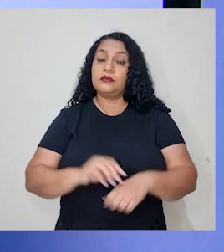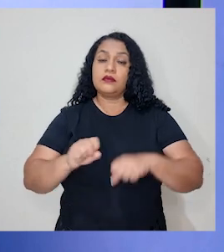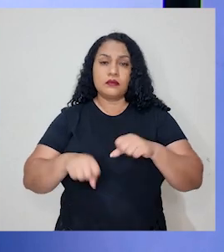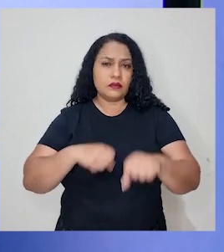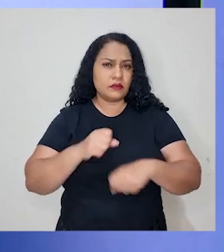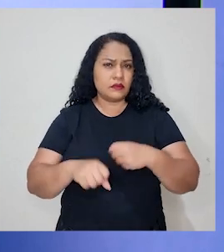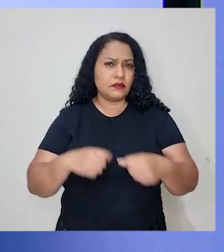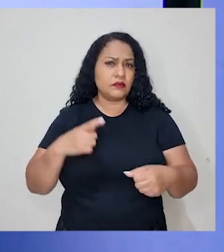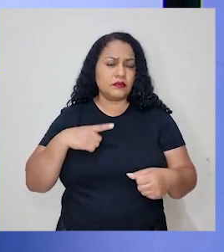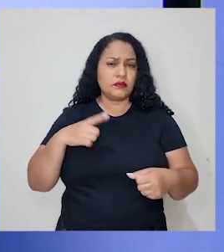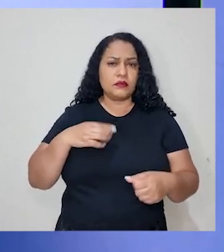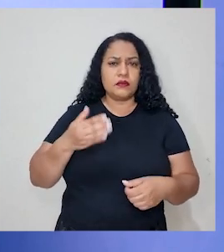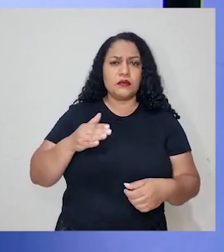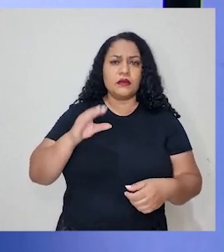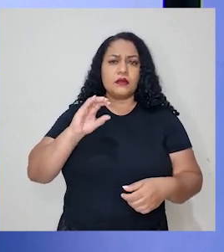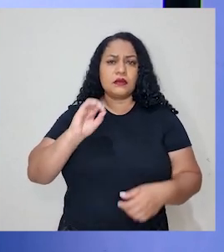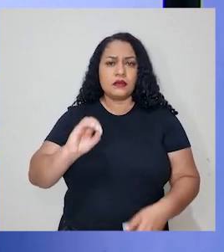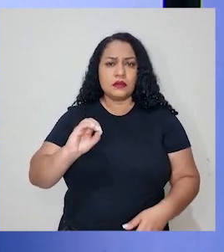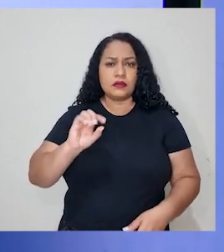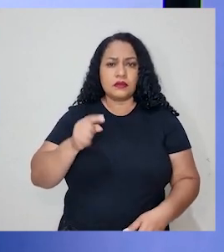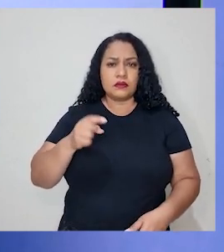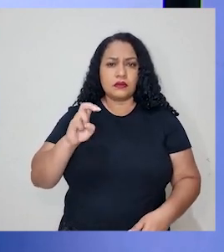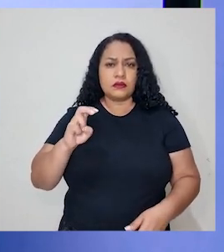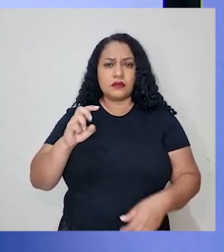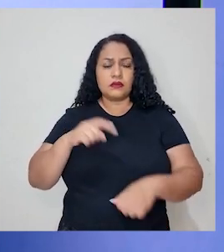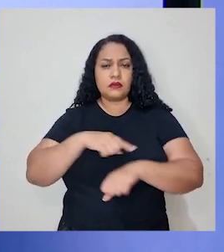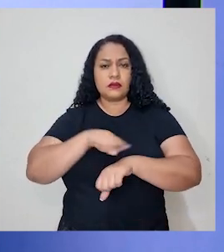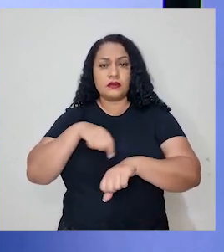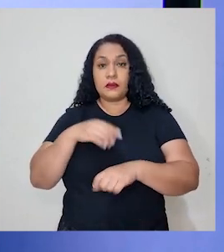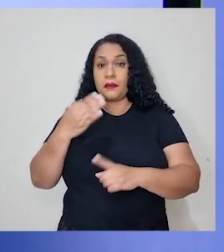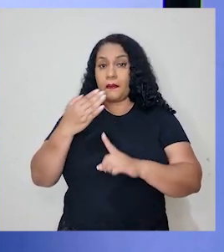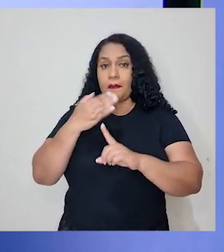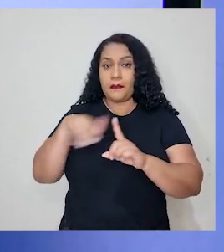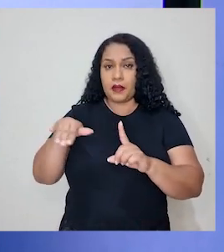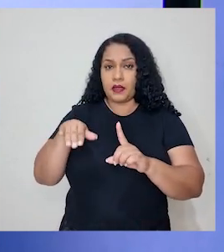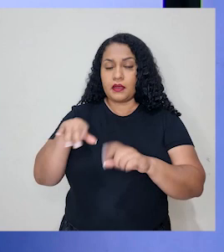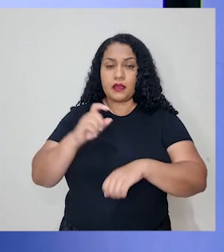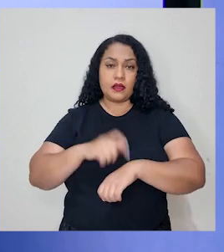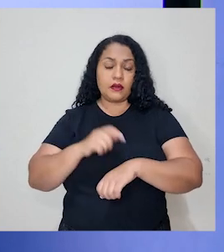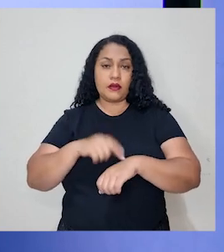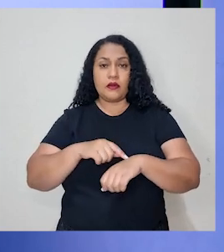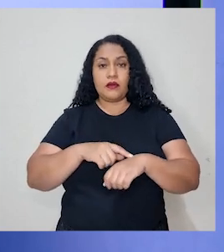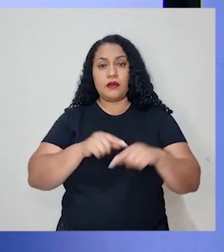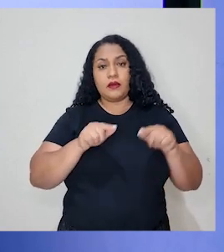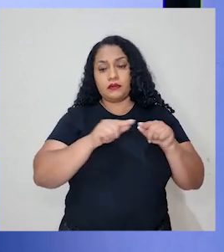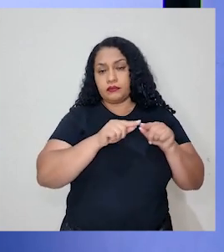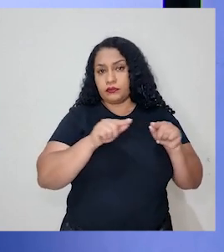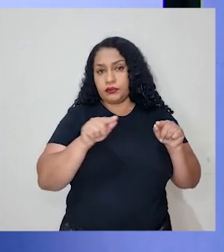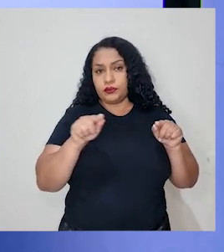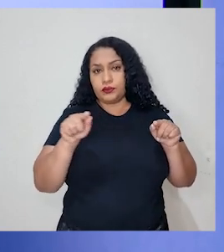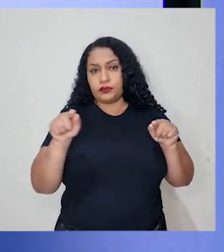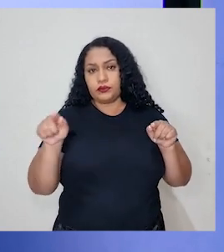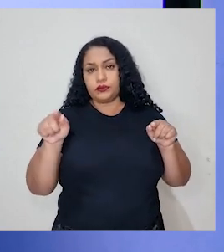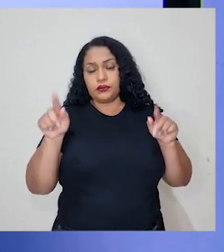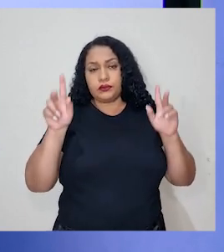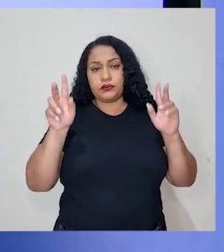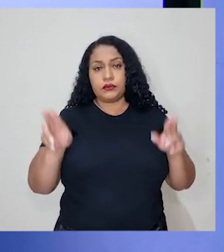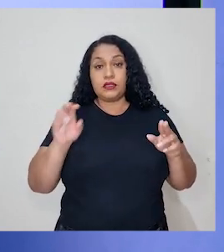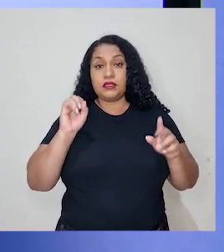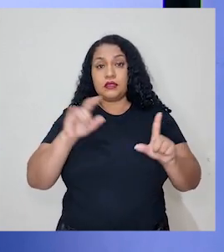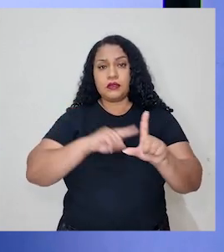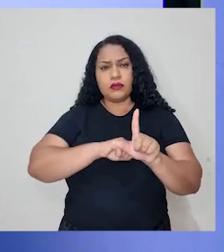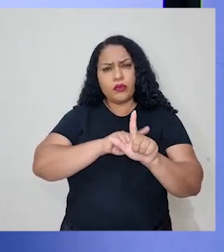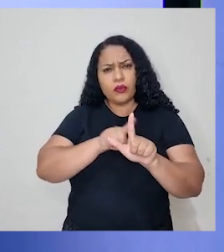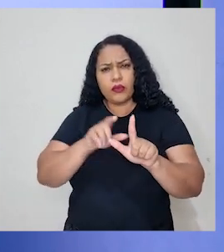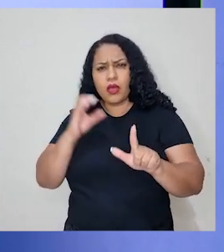o ciclista vai levar 0,5 hora, meia hora, para fazer o mesmo percurso, se ele aumentar a velocidade,